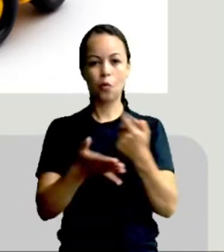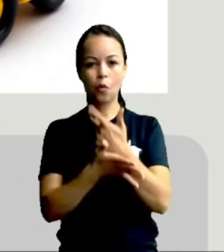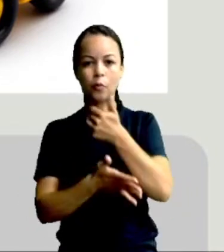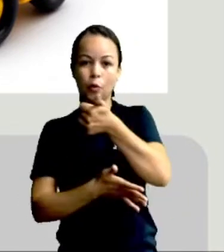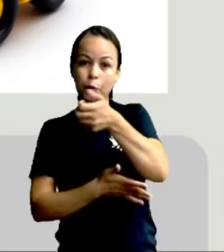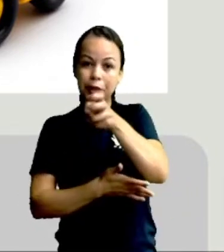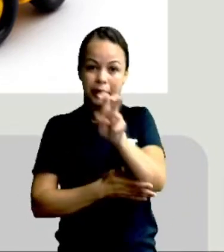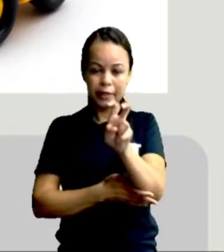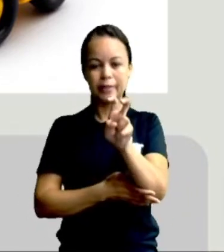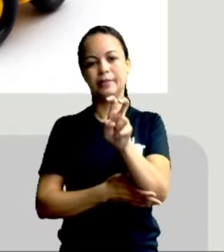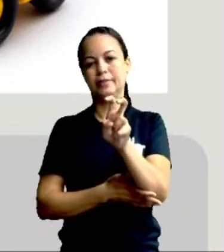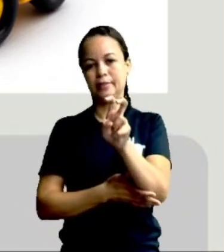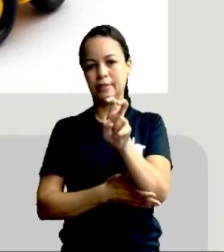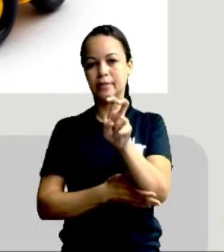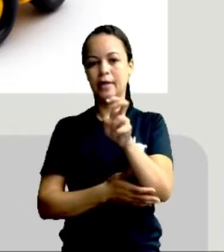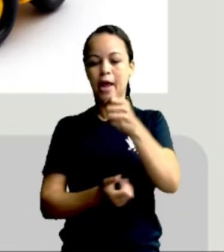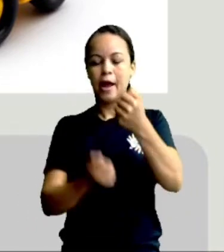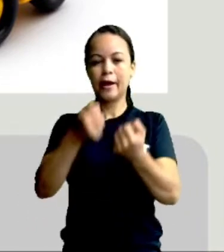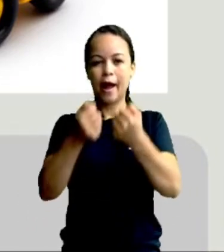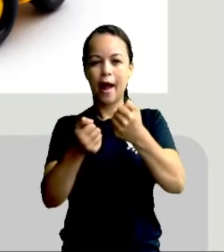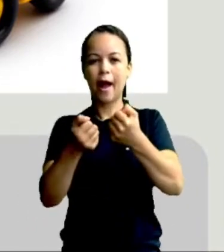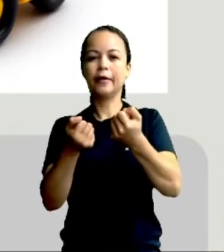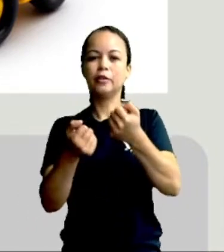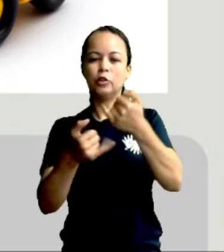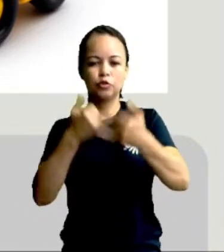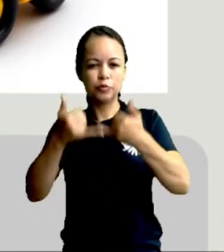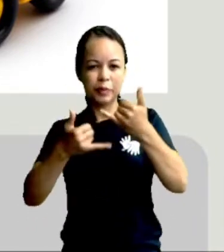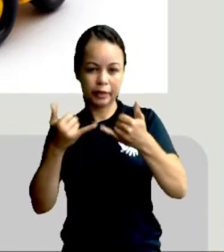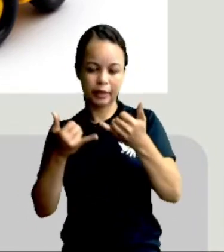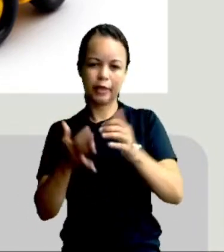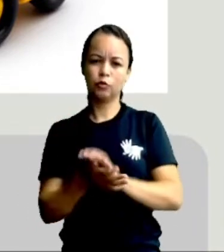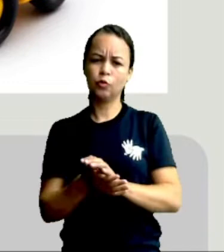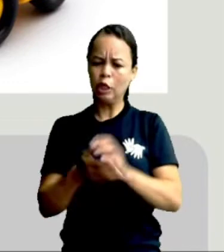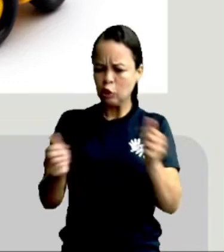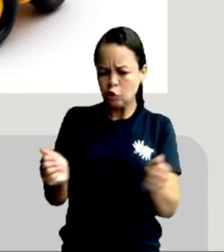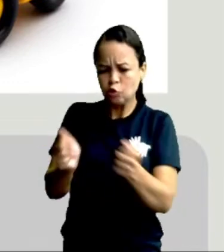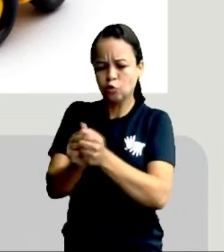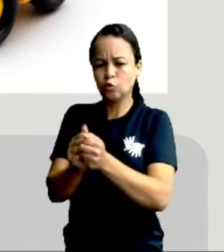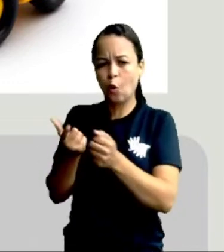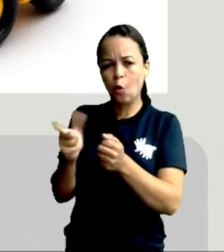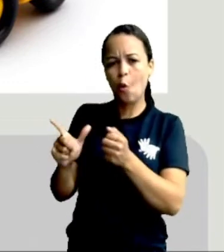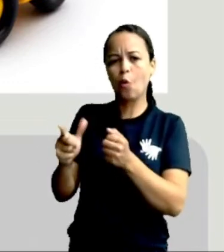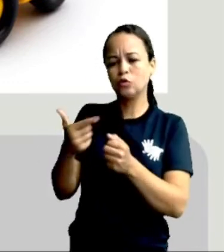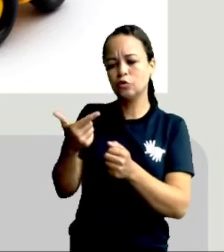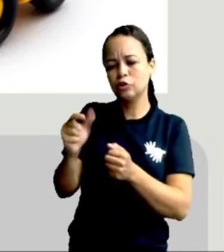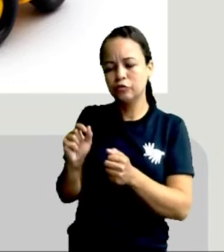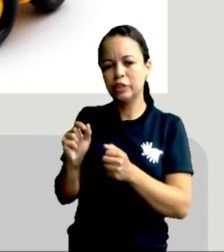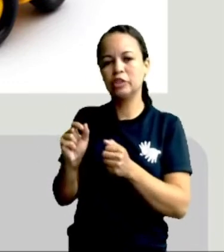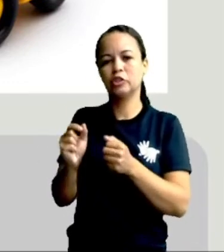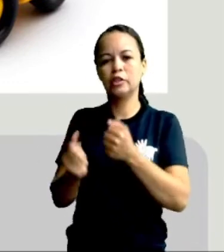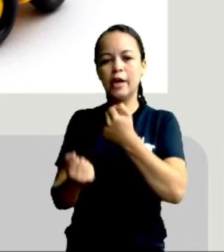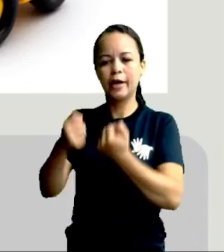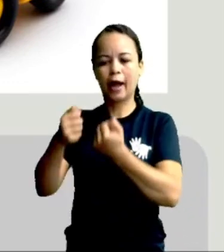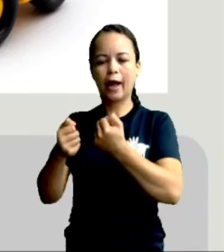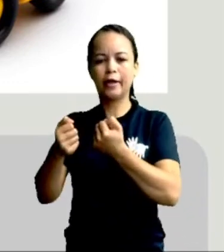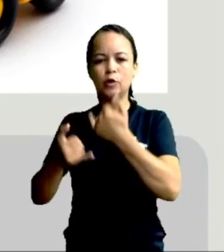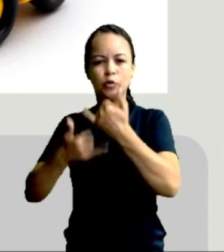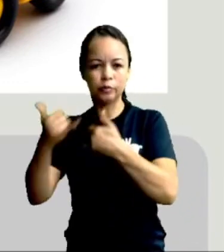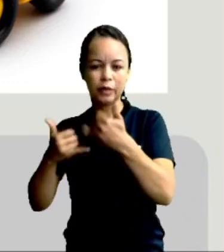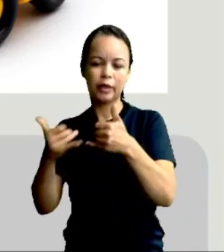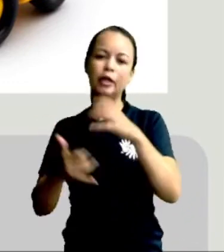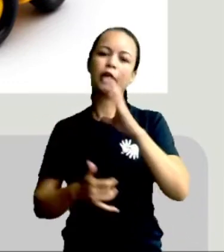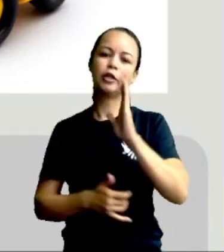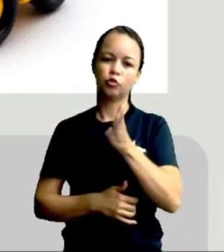e juntou com os 20 carrinhos que já tinha. Quantos carrinhos Paulo ficou?